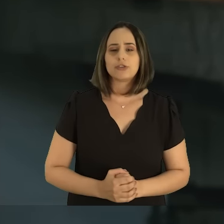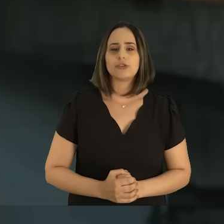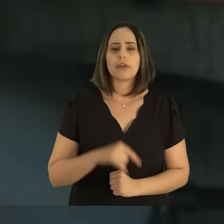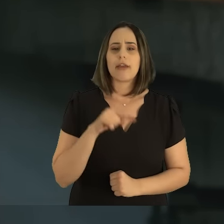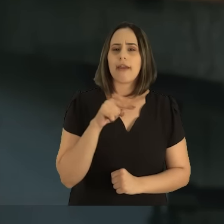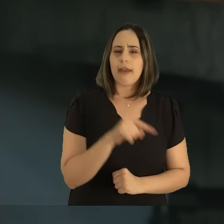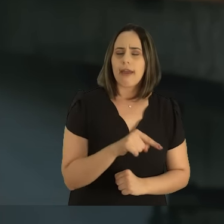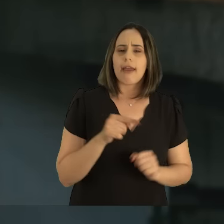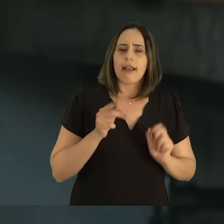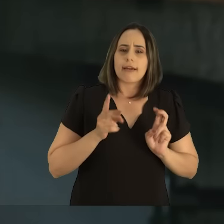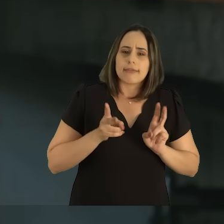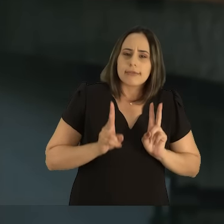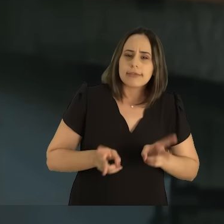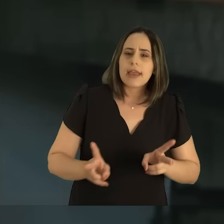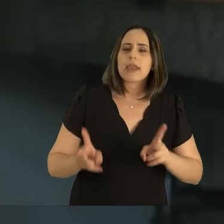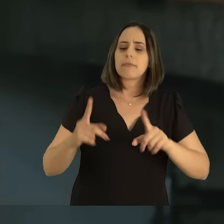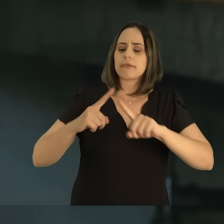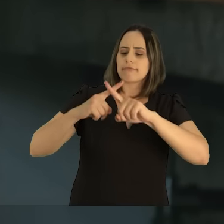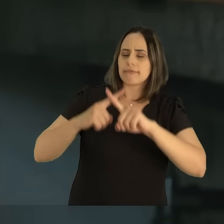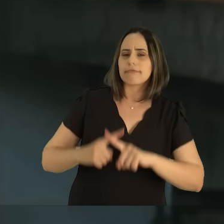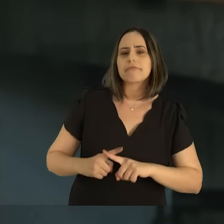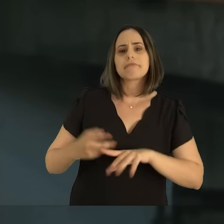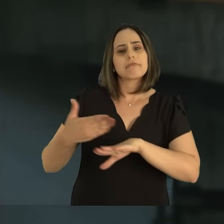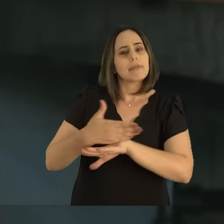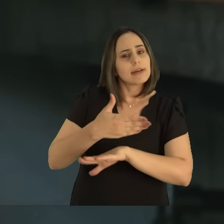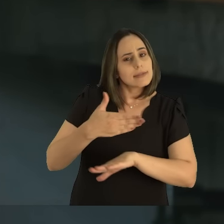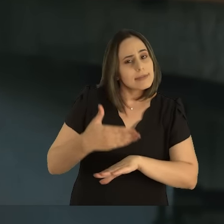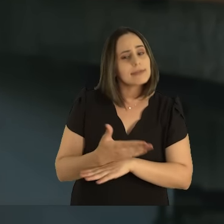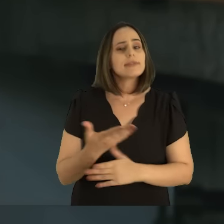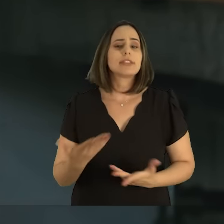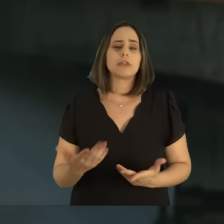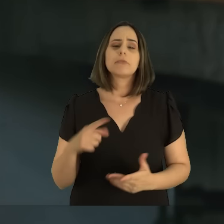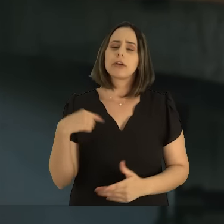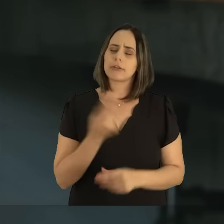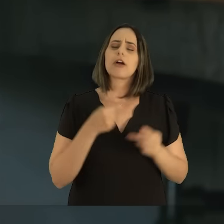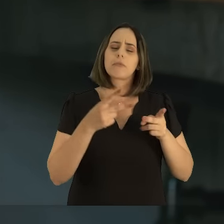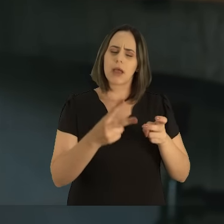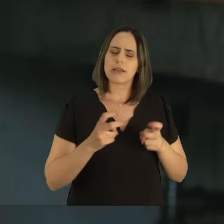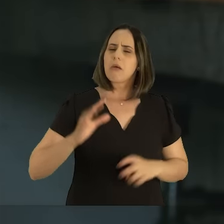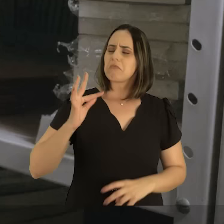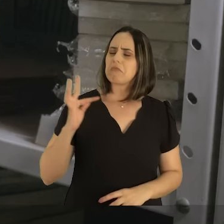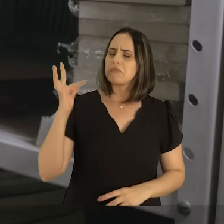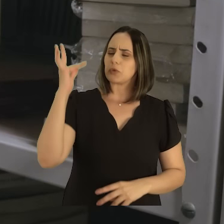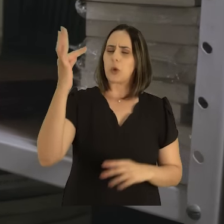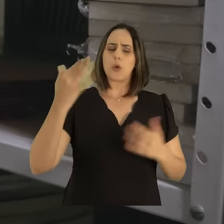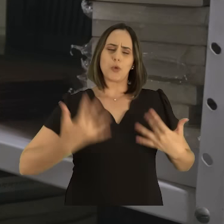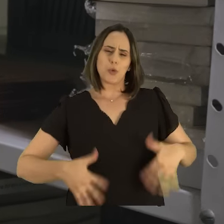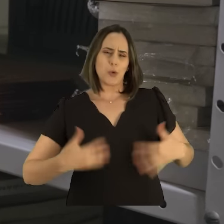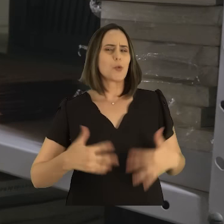Então ela se sente confortável em fazer essas Olimpíadas e a gente vê aí um futuro enorme.